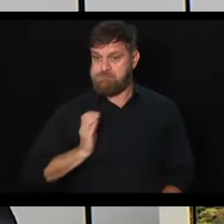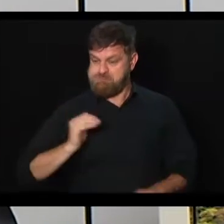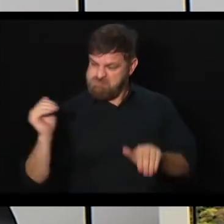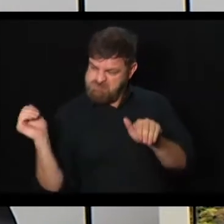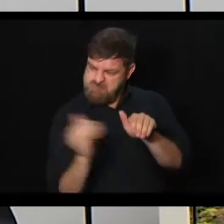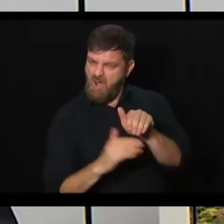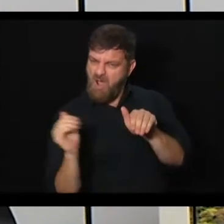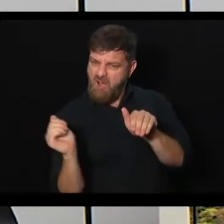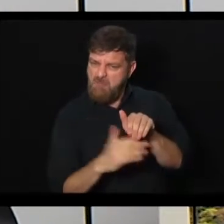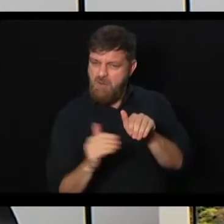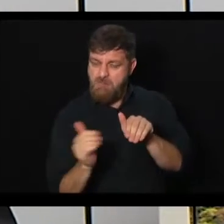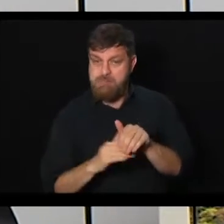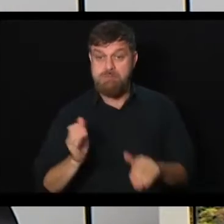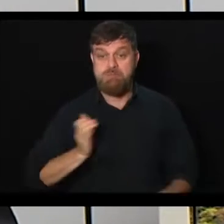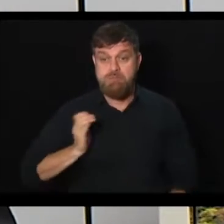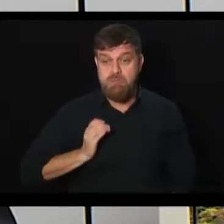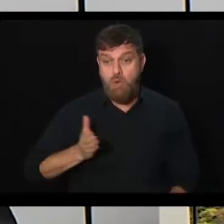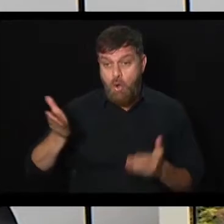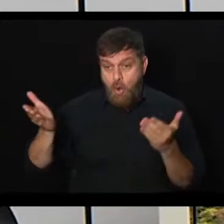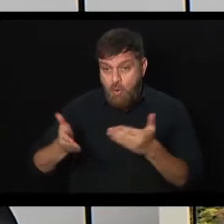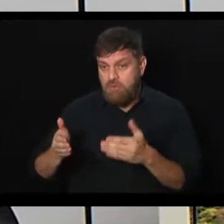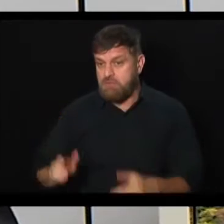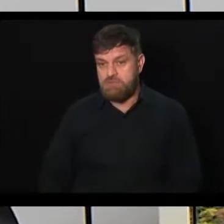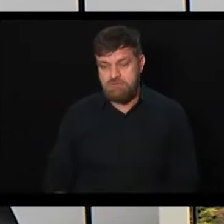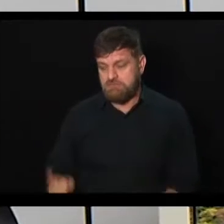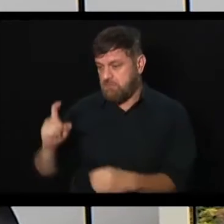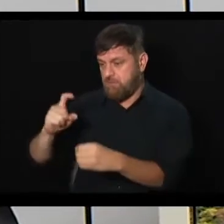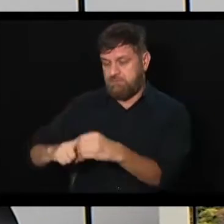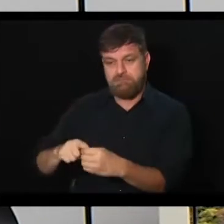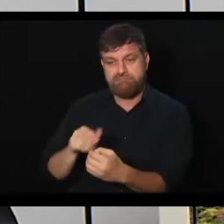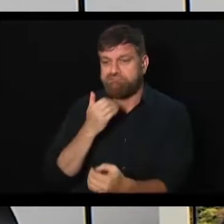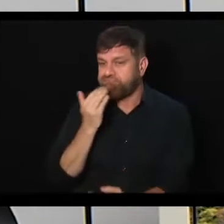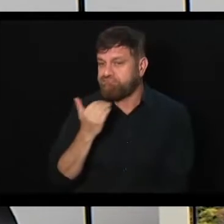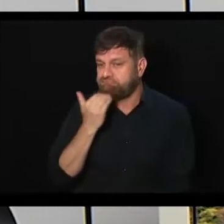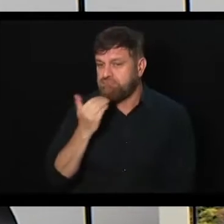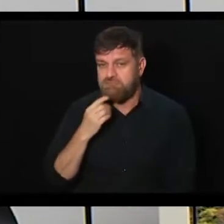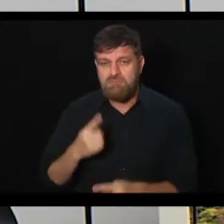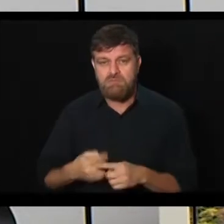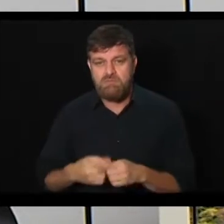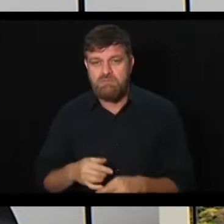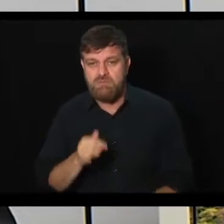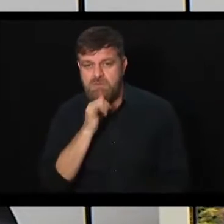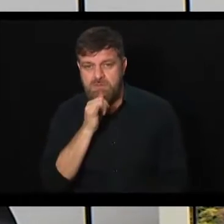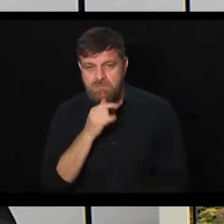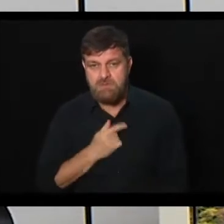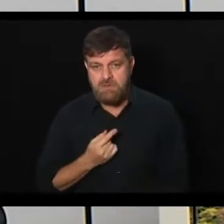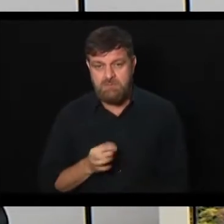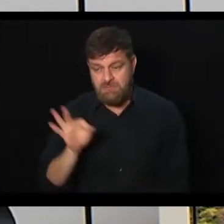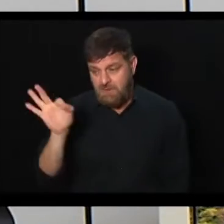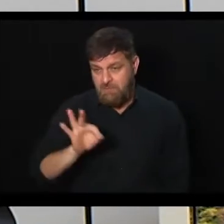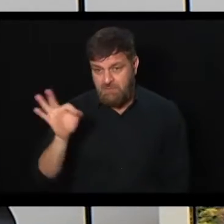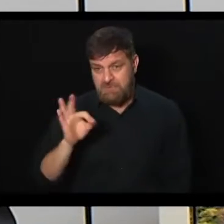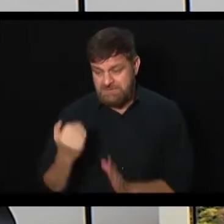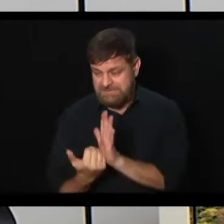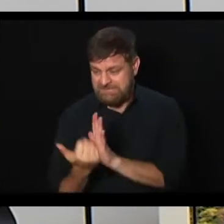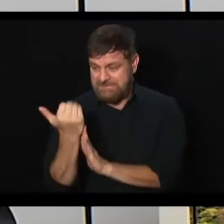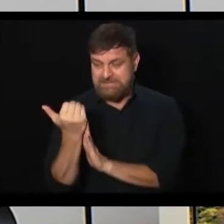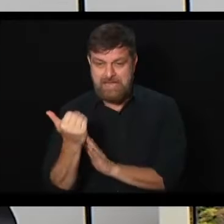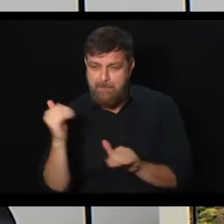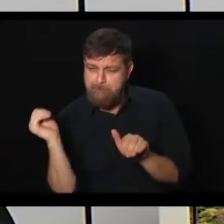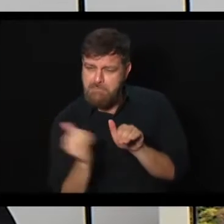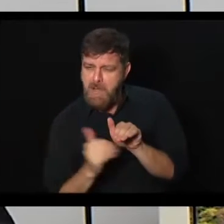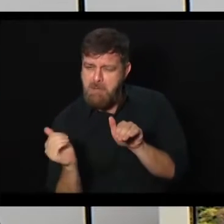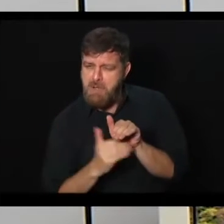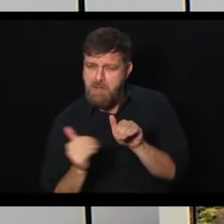Aquele que contribui muito hoje, de fato, não vê um retorno esperado, porque se contribui com uma porcentagem em cima do seu rendimento mensal,